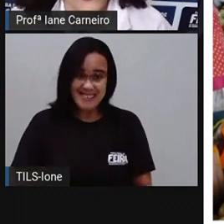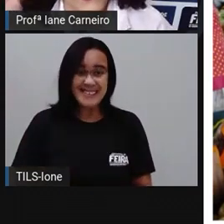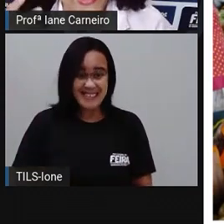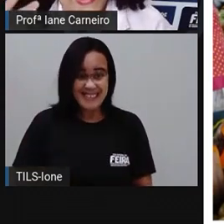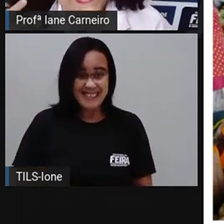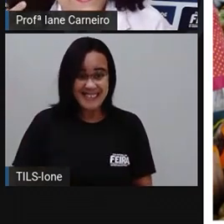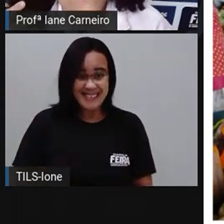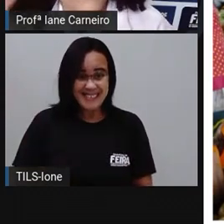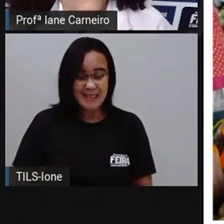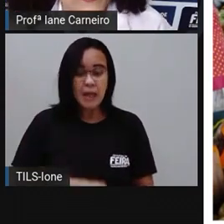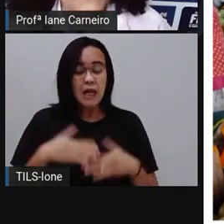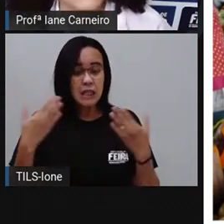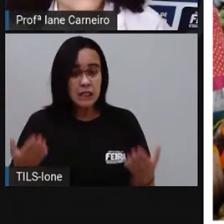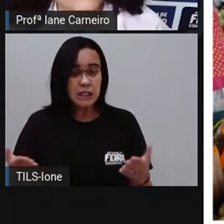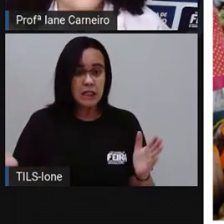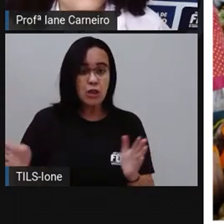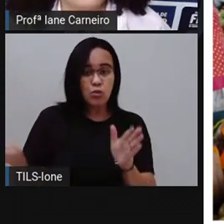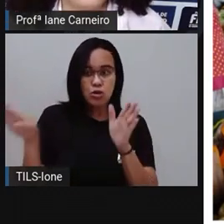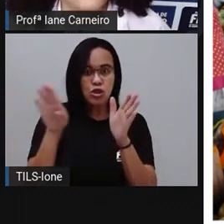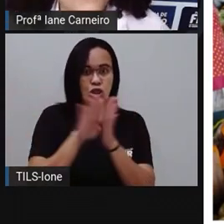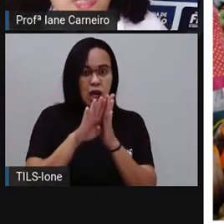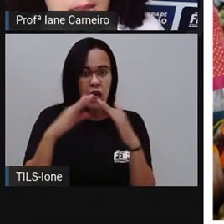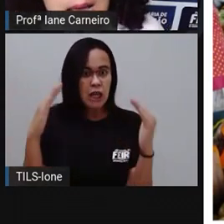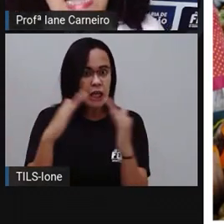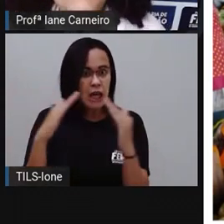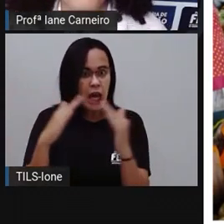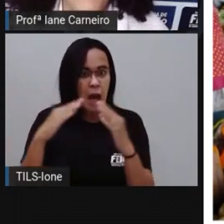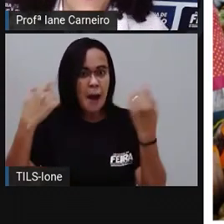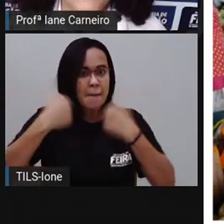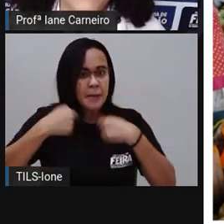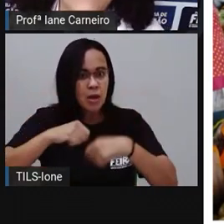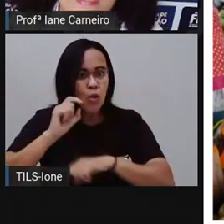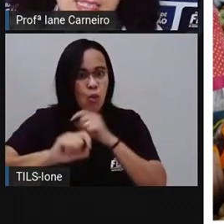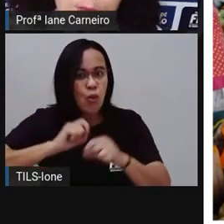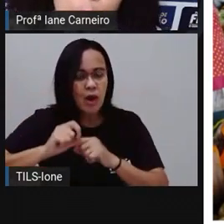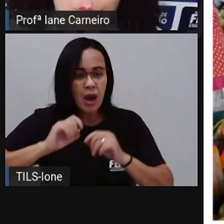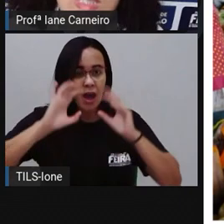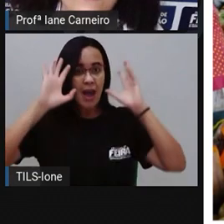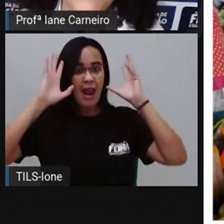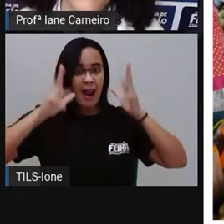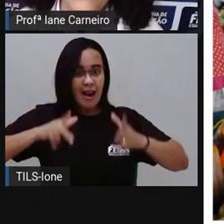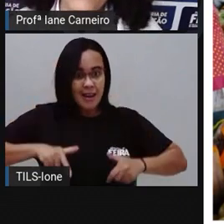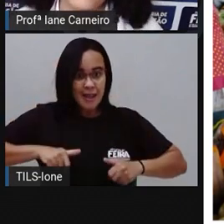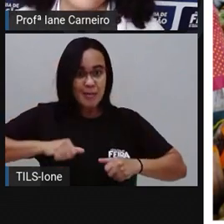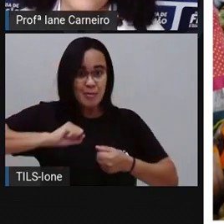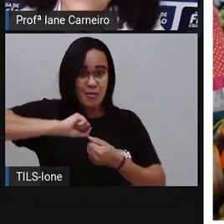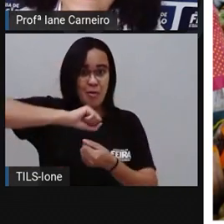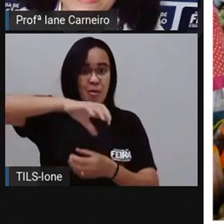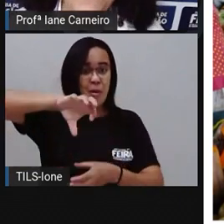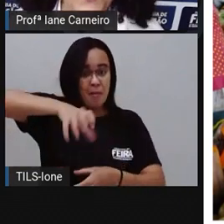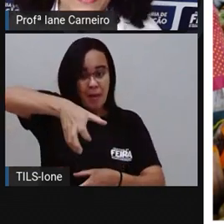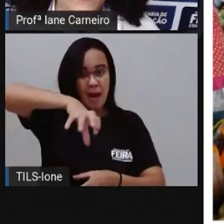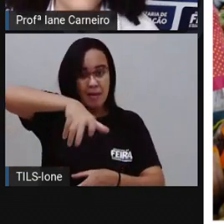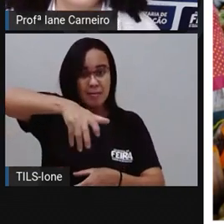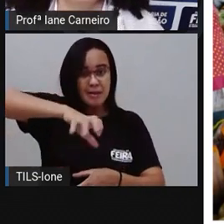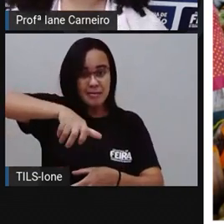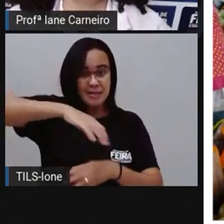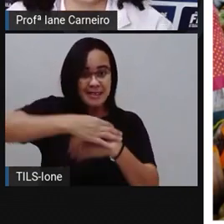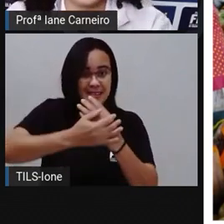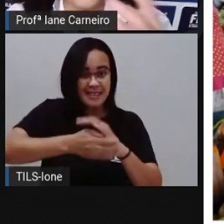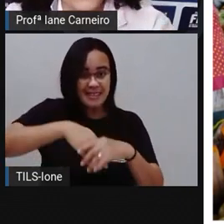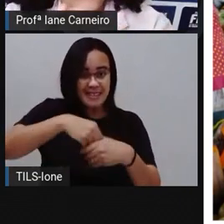E aí, chegando em casa, a gente também tem que ter esse cuidado de higienizar, limpar, né? As frutas, as verduras que nós compramos porque